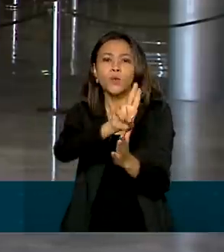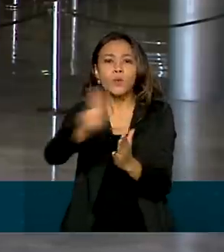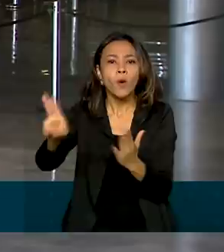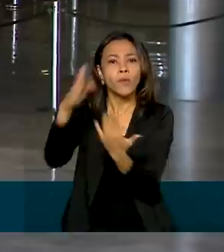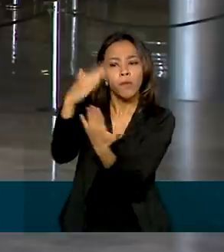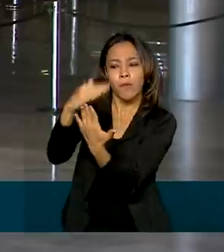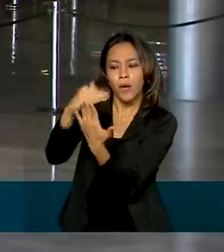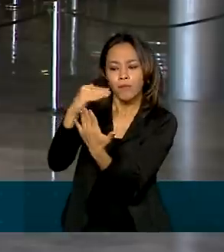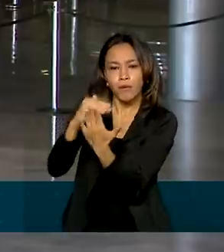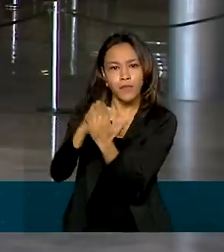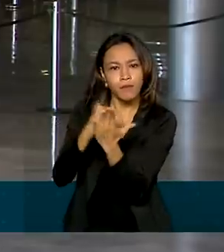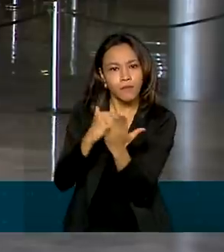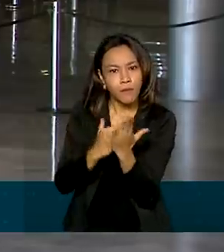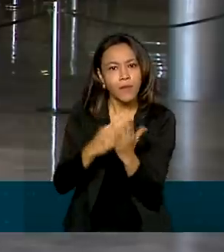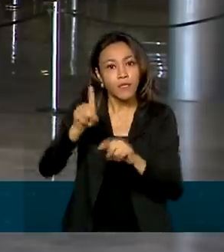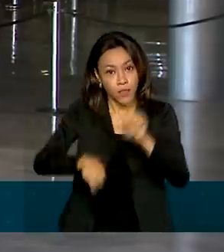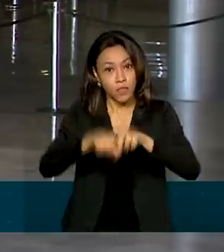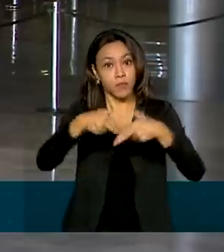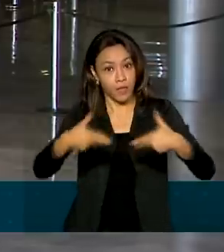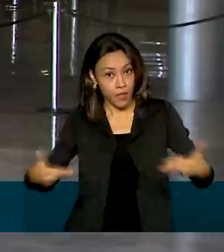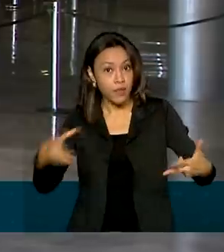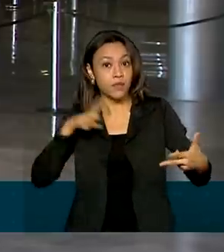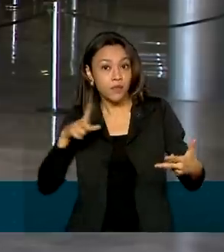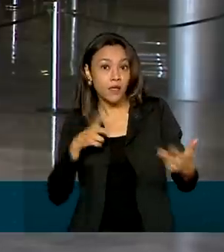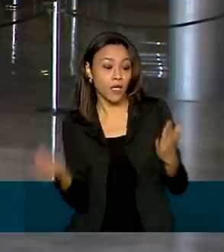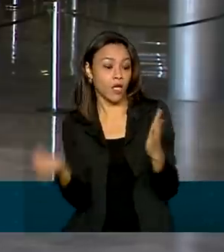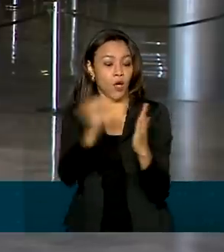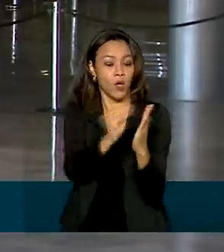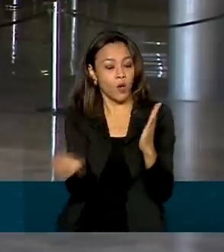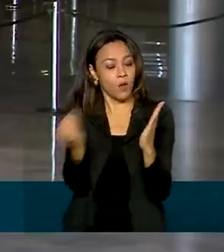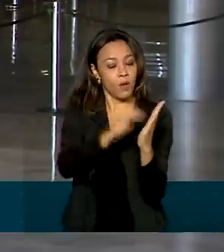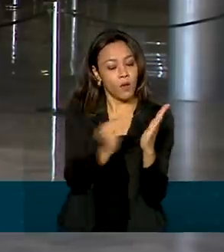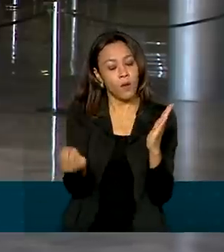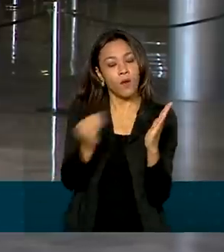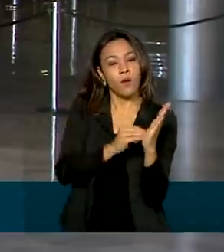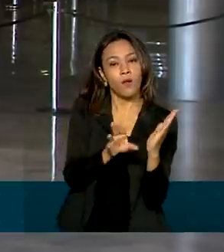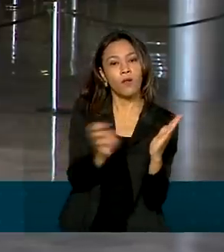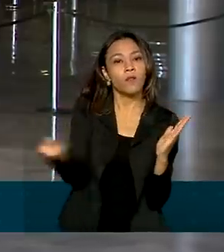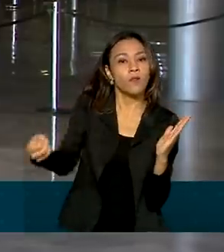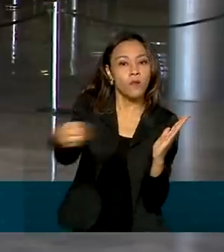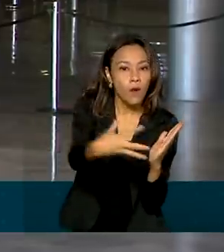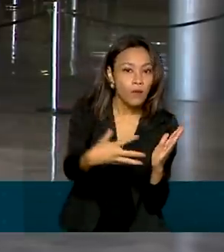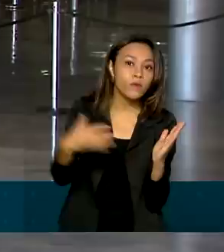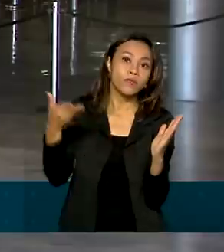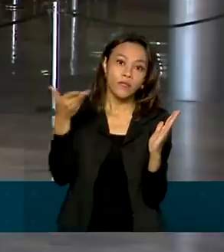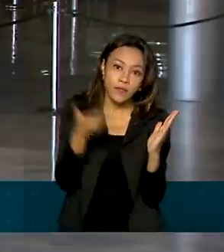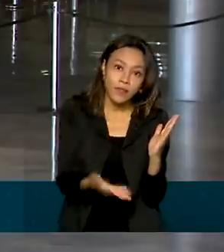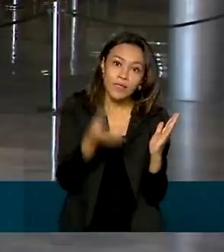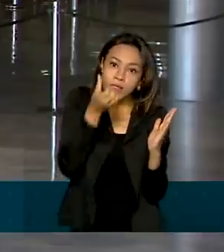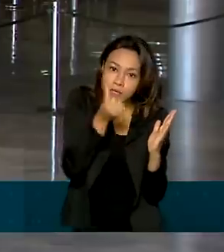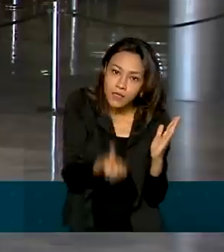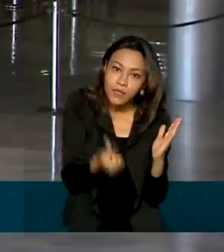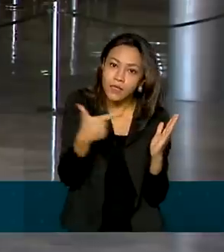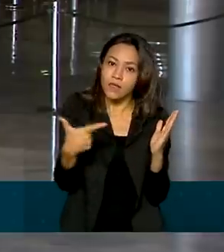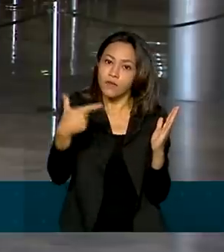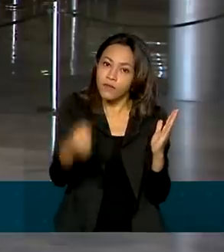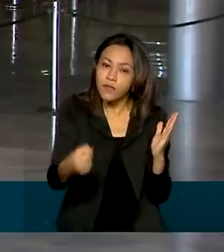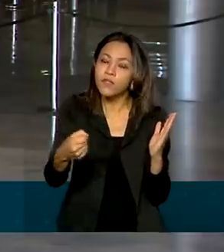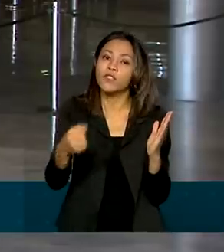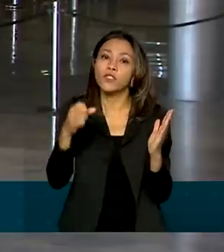-19 da Comex, com a inclusão desses novos produtos, passa a contemplar 628